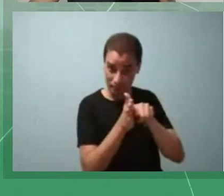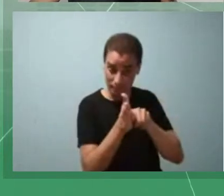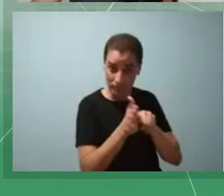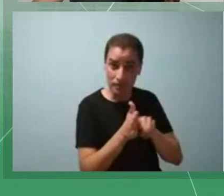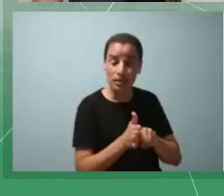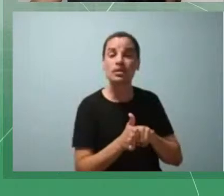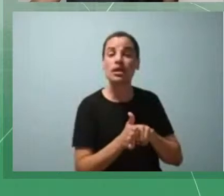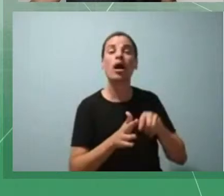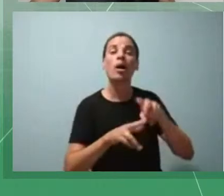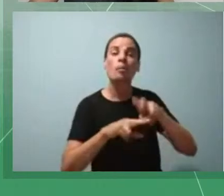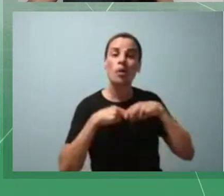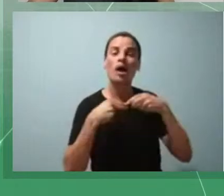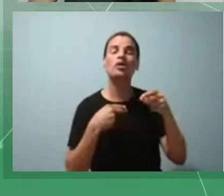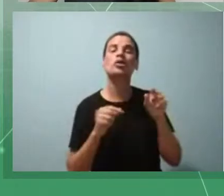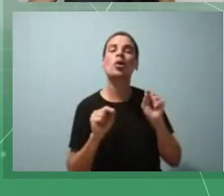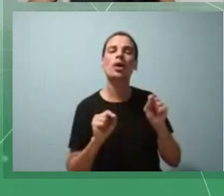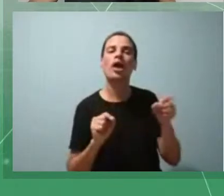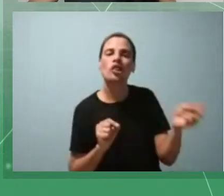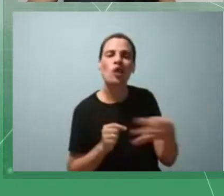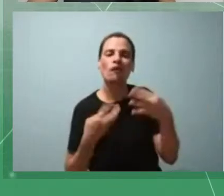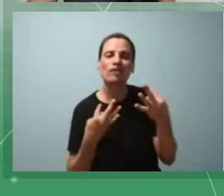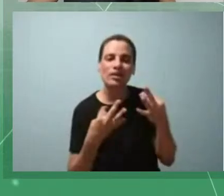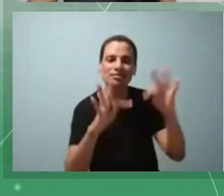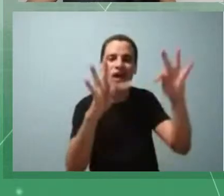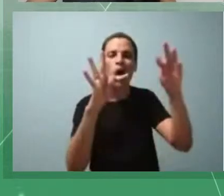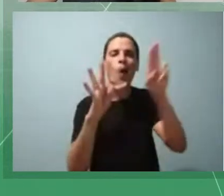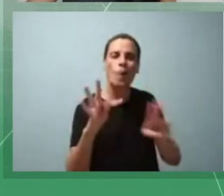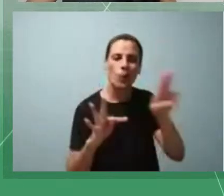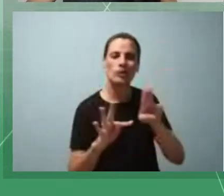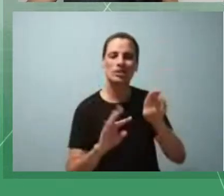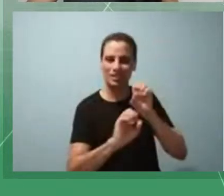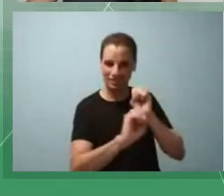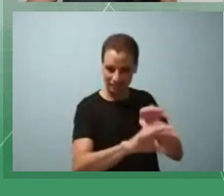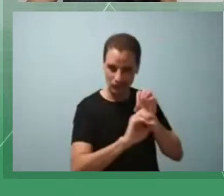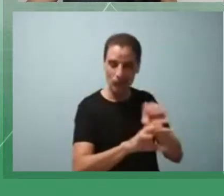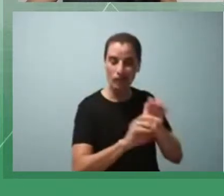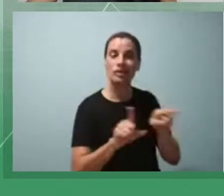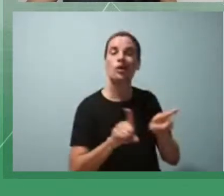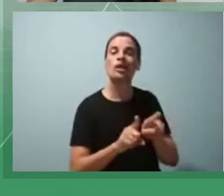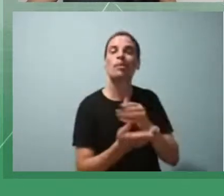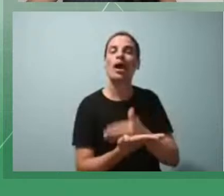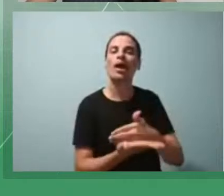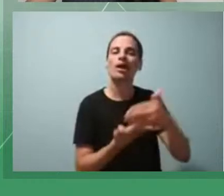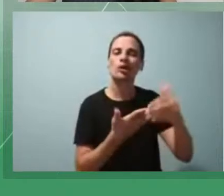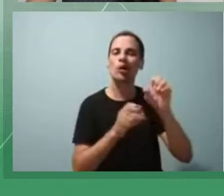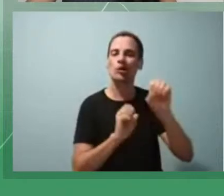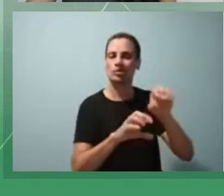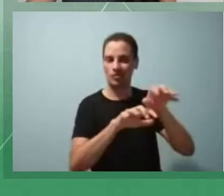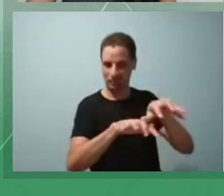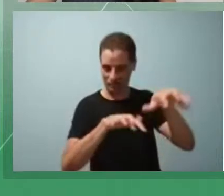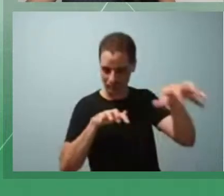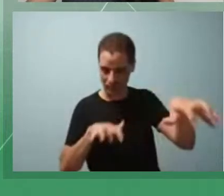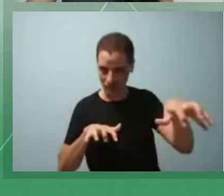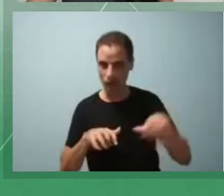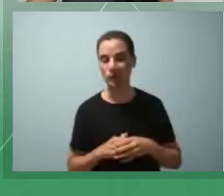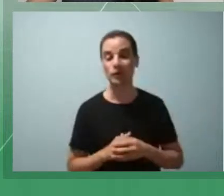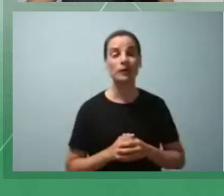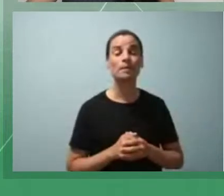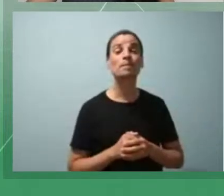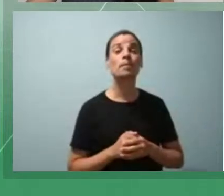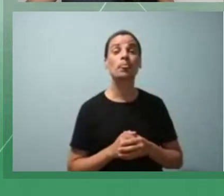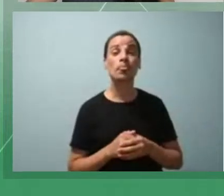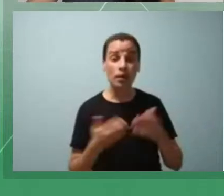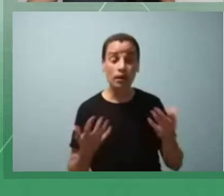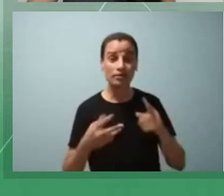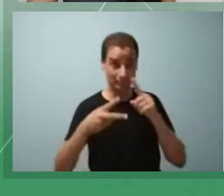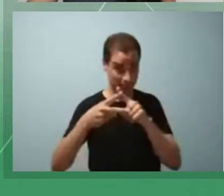com o uso de novas tecnologias na educação e a introdução disso em um remoto, né? Com essas duas